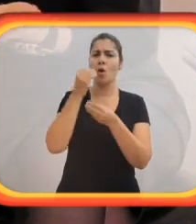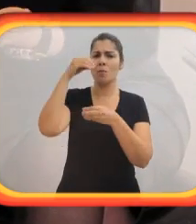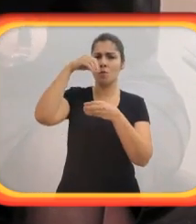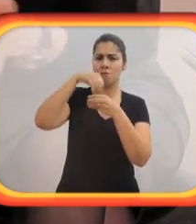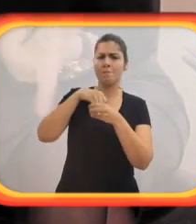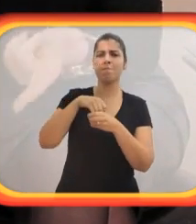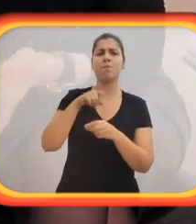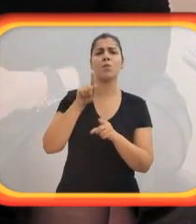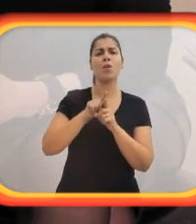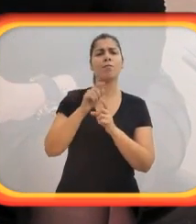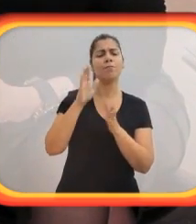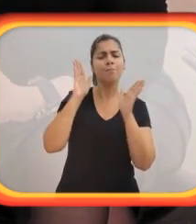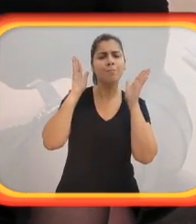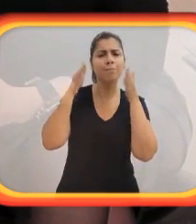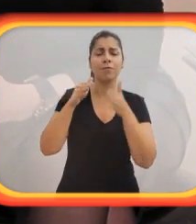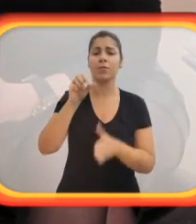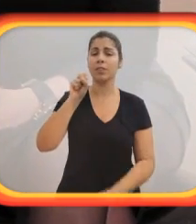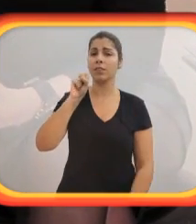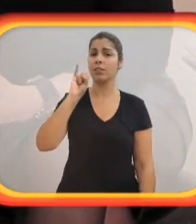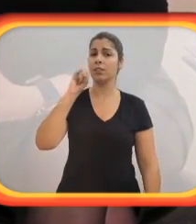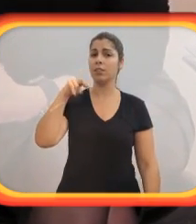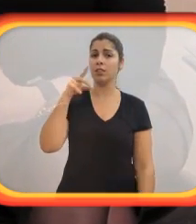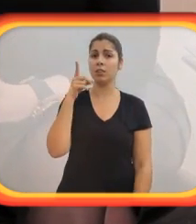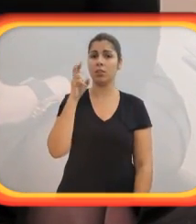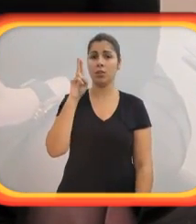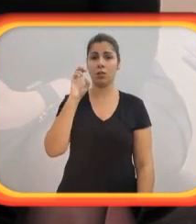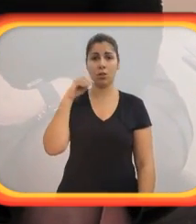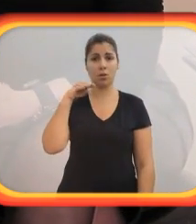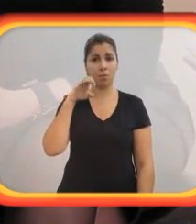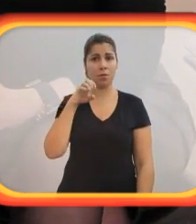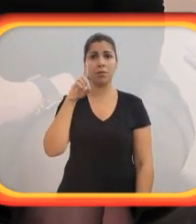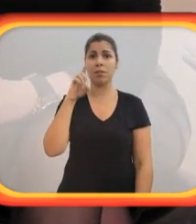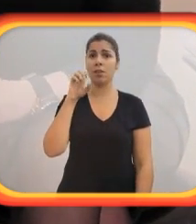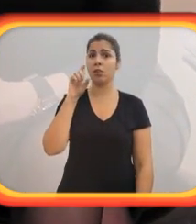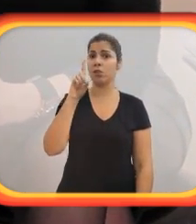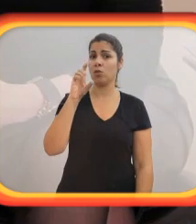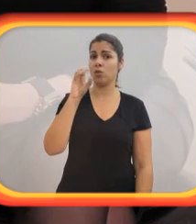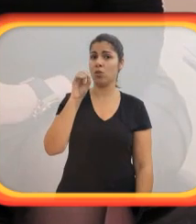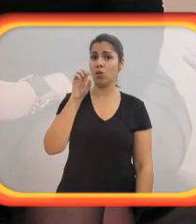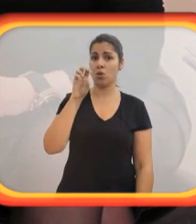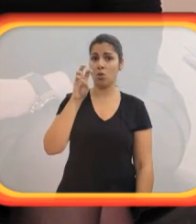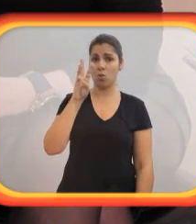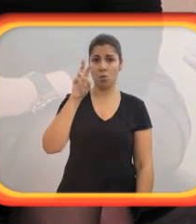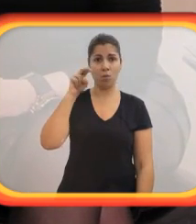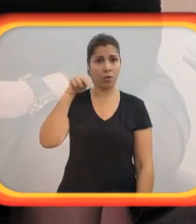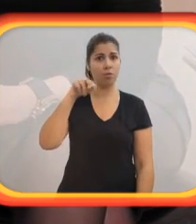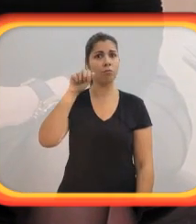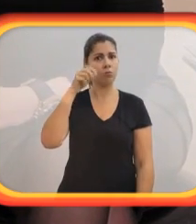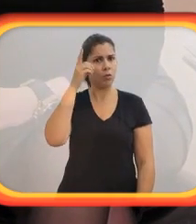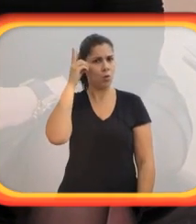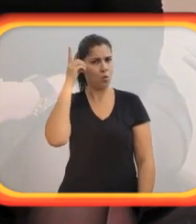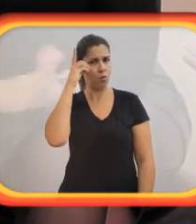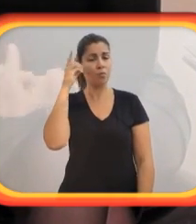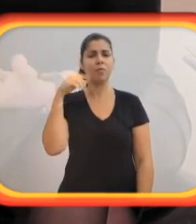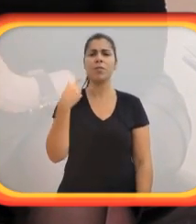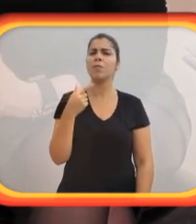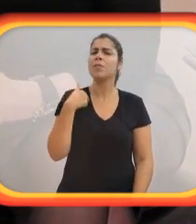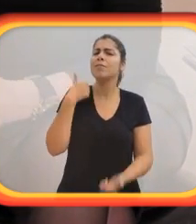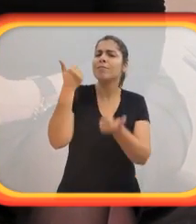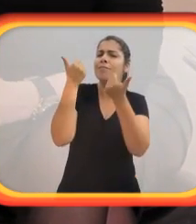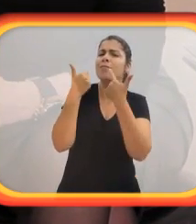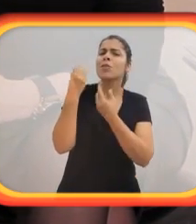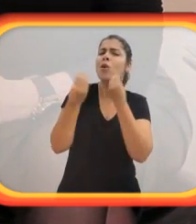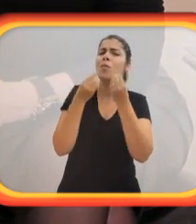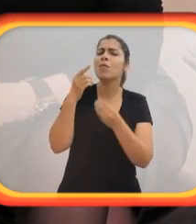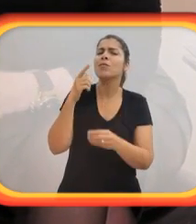vontade de se dedicar, que eu percebia desses alunos, tive essa experiência. E eu acho que ajudou